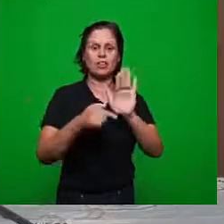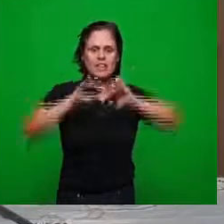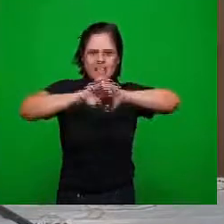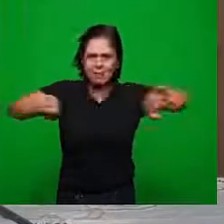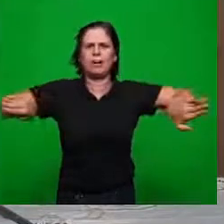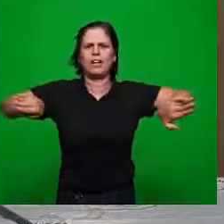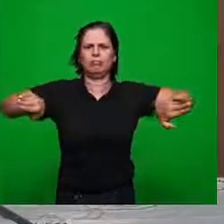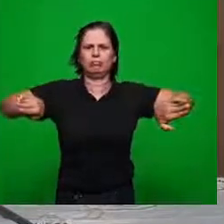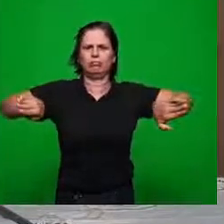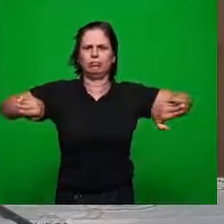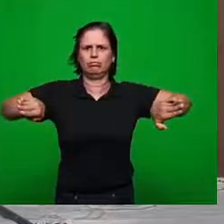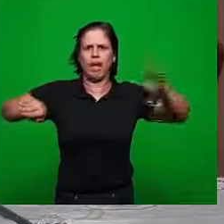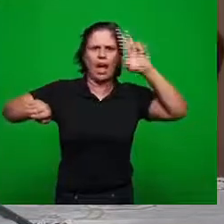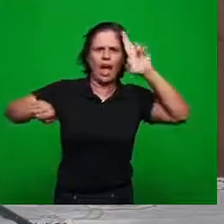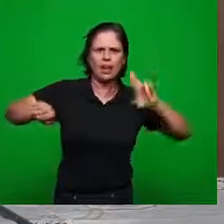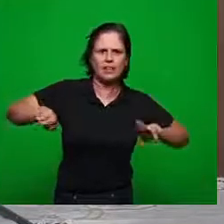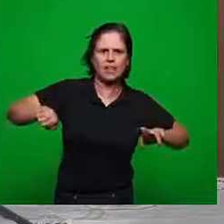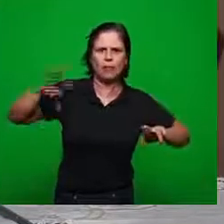é espírito